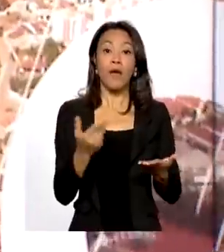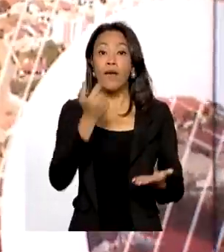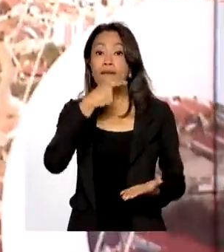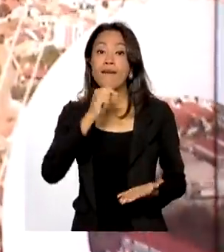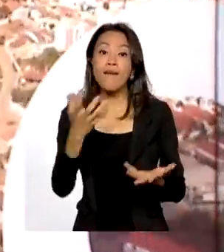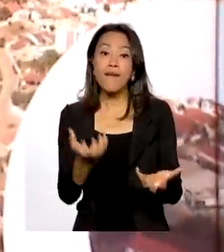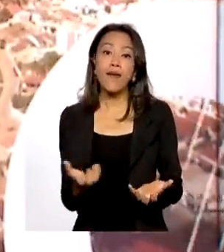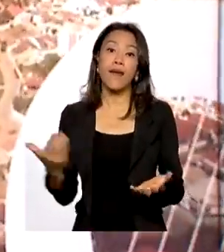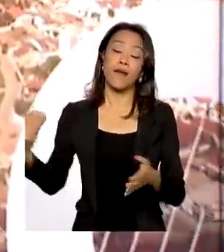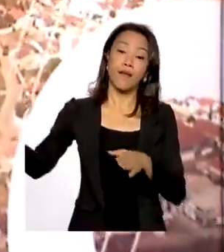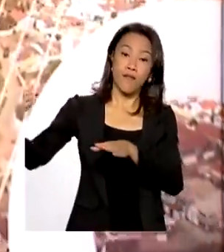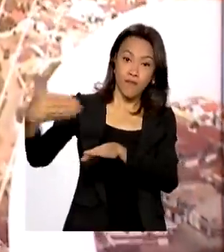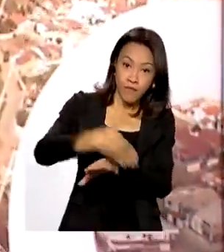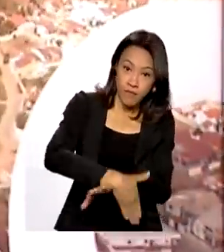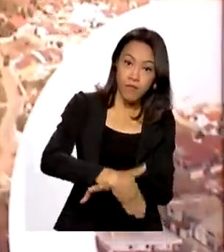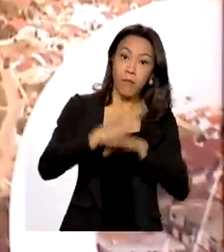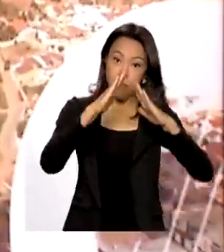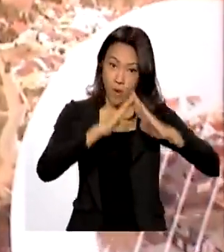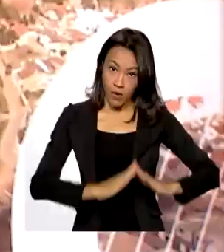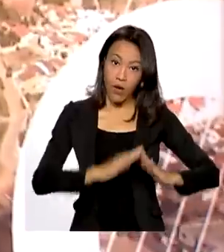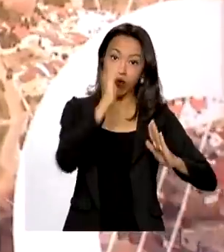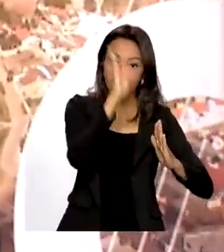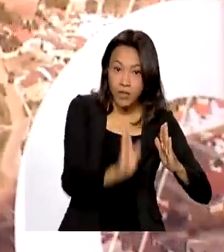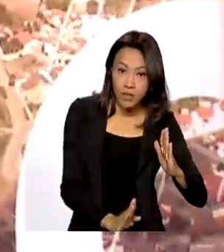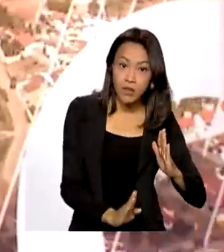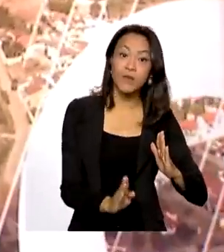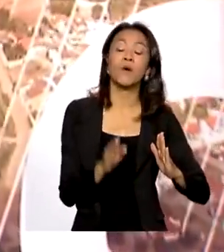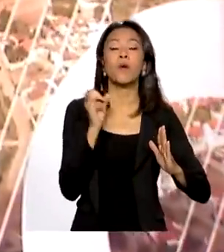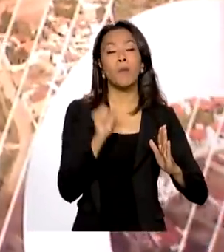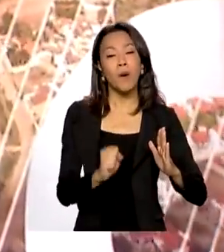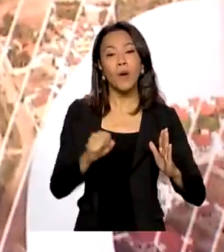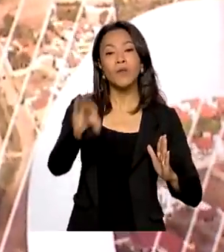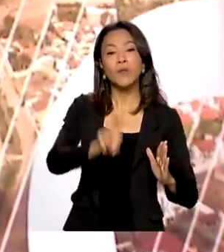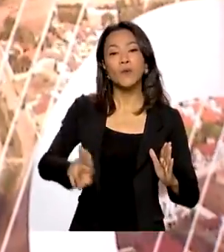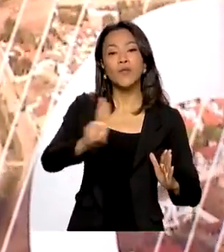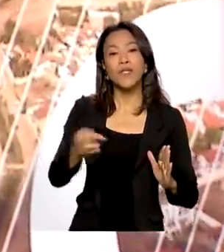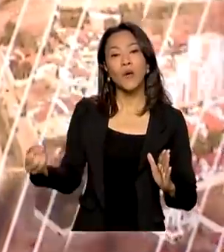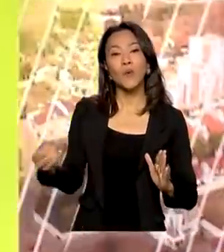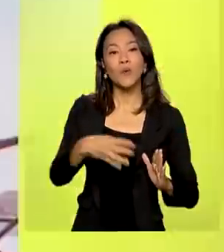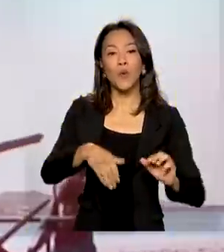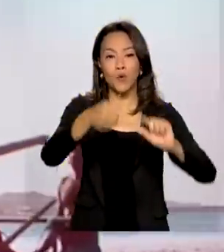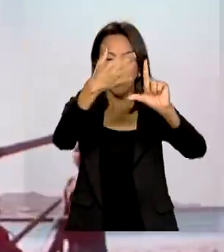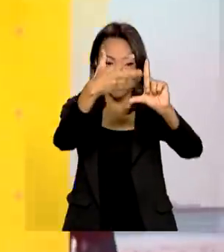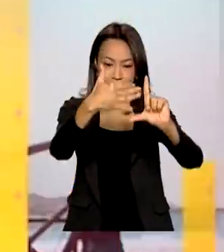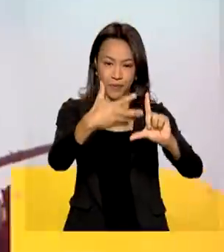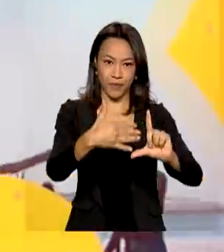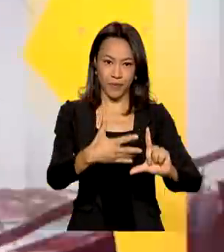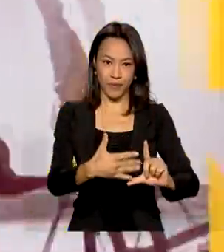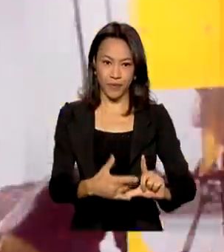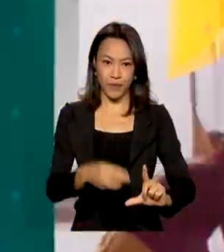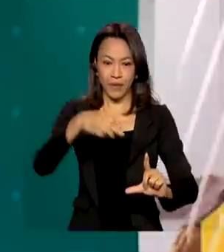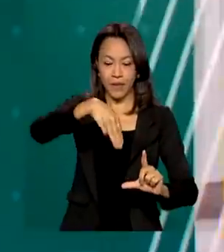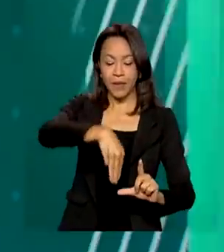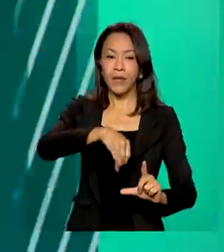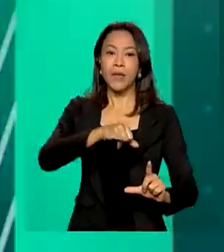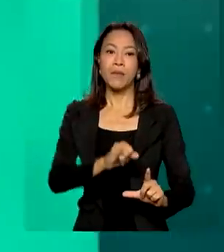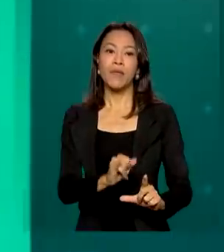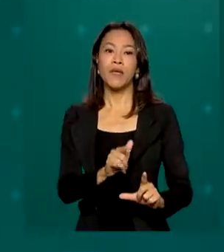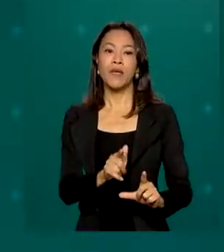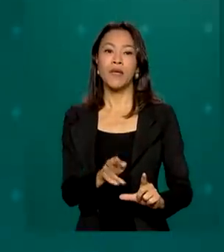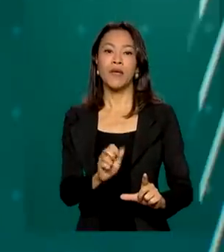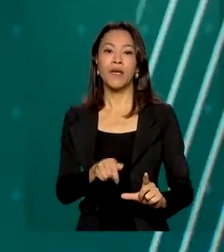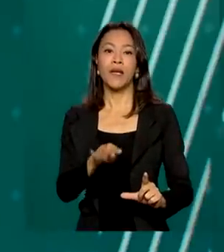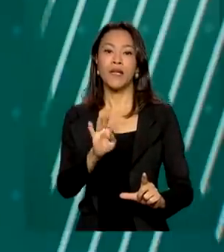quiserem pedir autorização de residência no Brasil poderão utilizar o novo Migrante Web 2.0. O